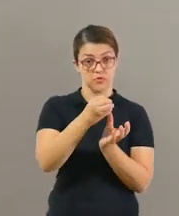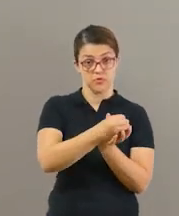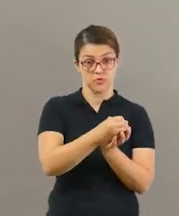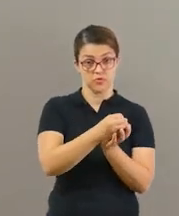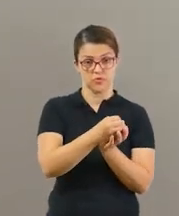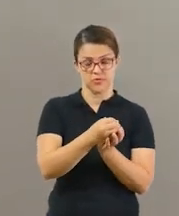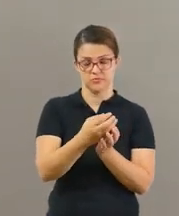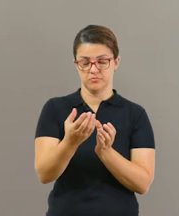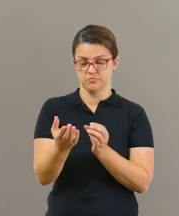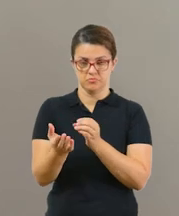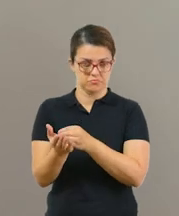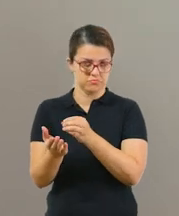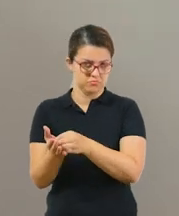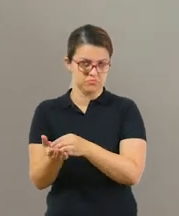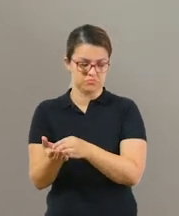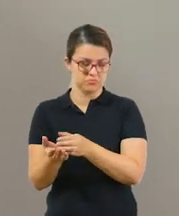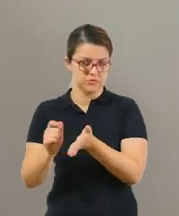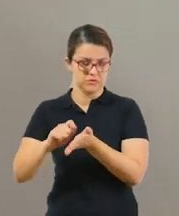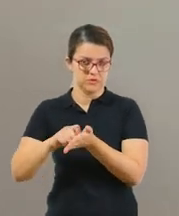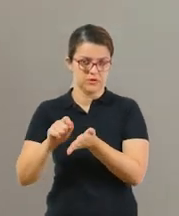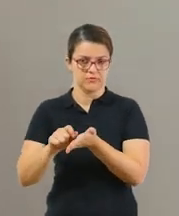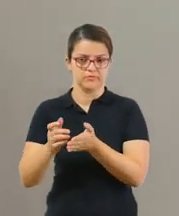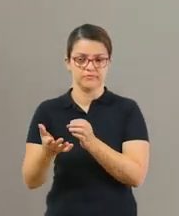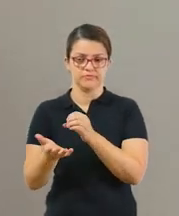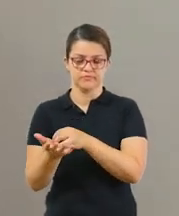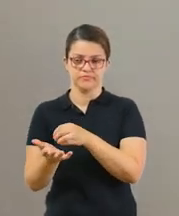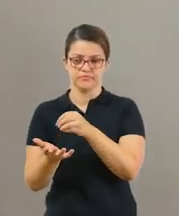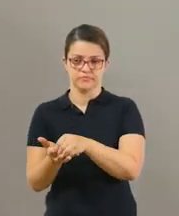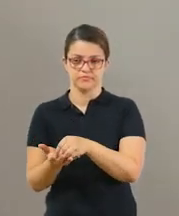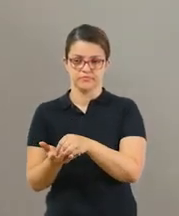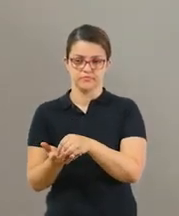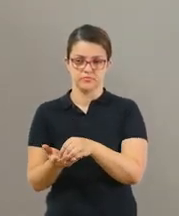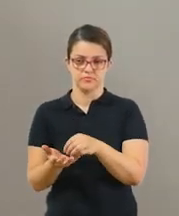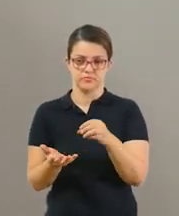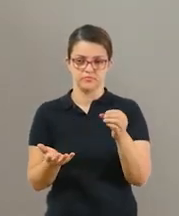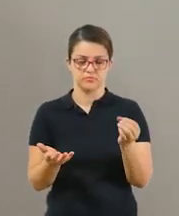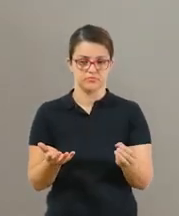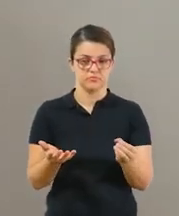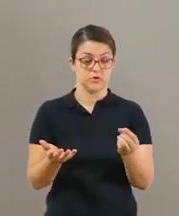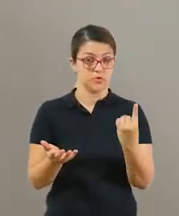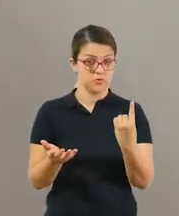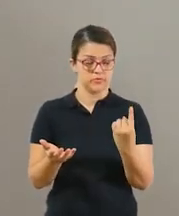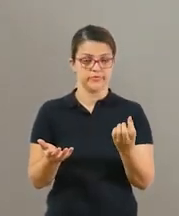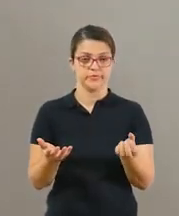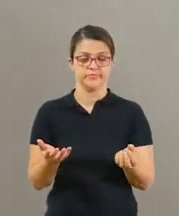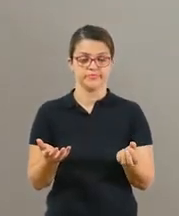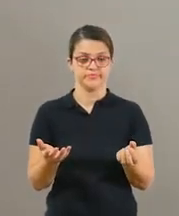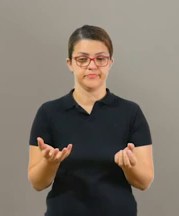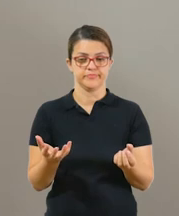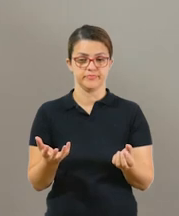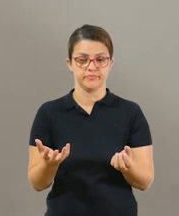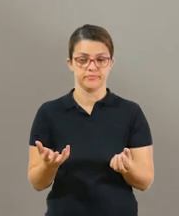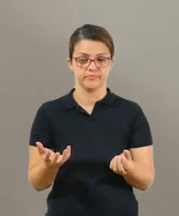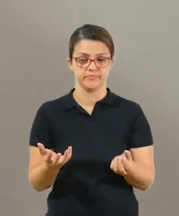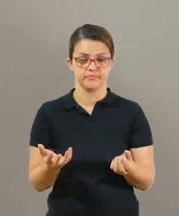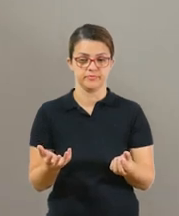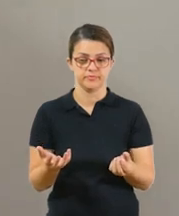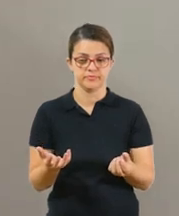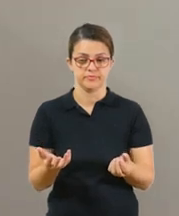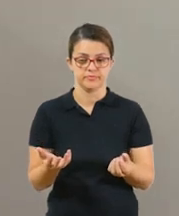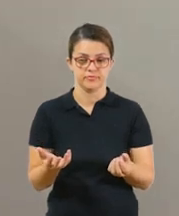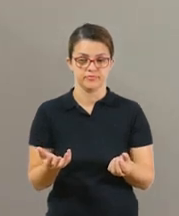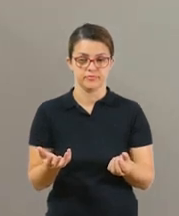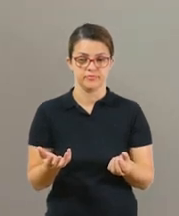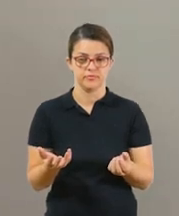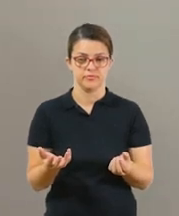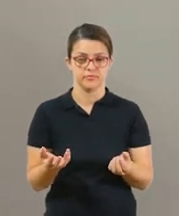Duas bolinhas na mão dominante, no caso pode ser a mão dele direita ou esquerda, no meu caso é a mão direita, tá? Duas bolinhas na mão dominante e uma